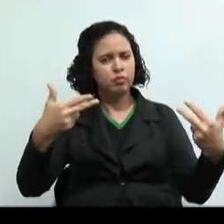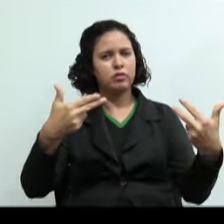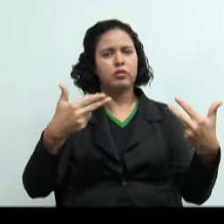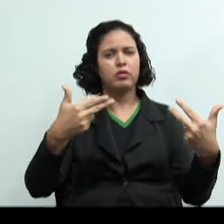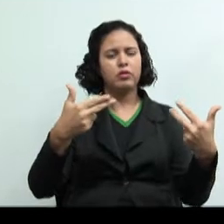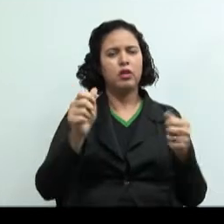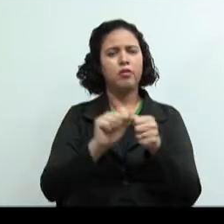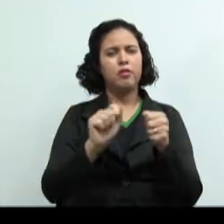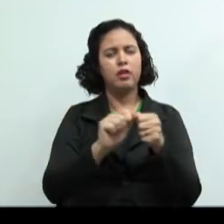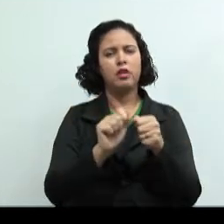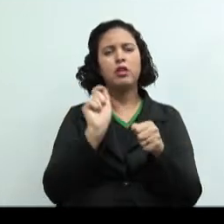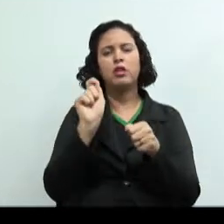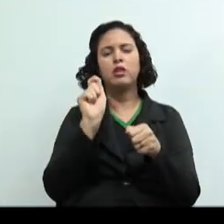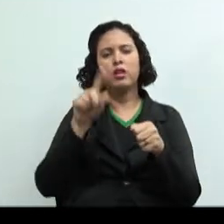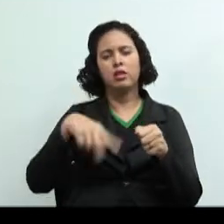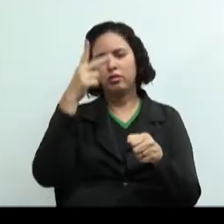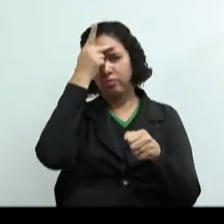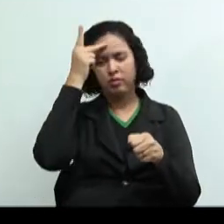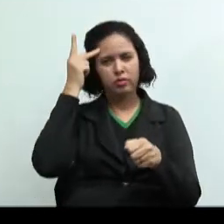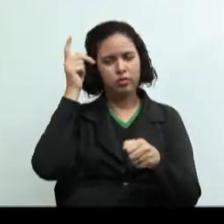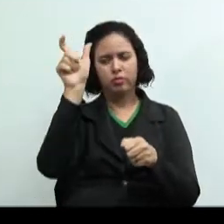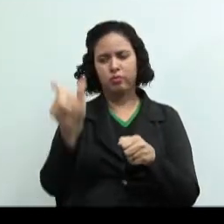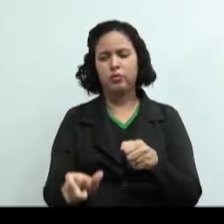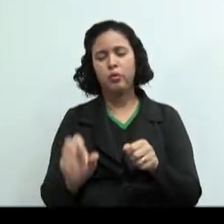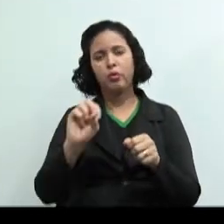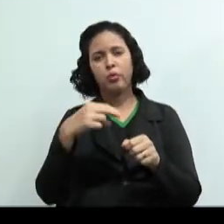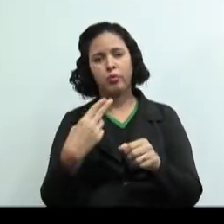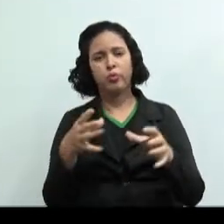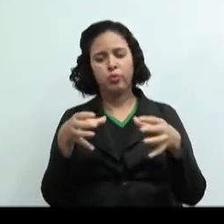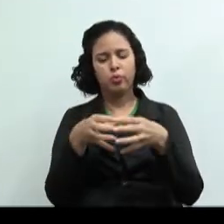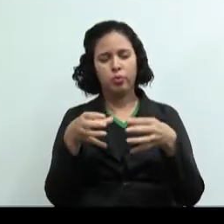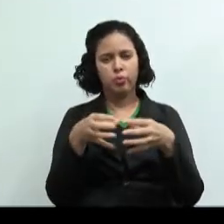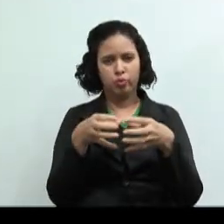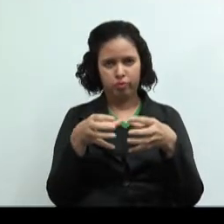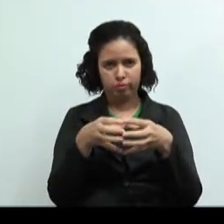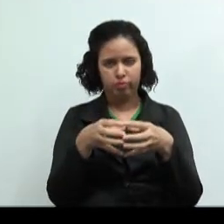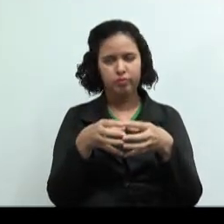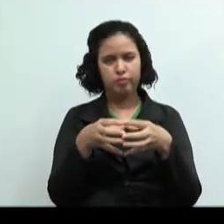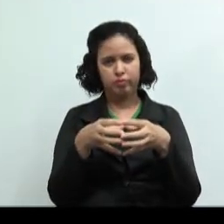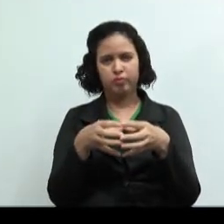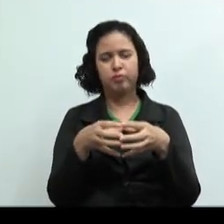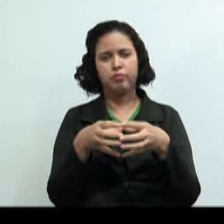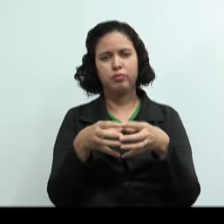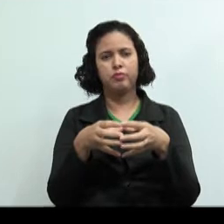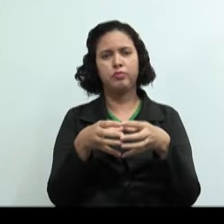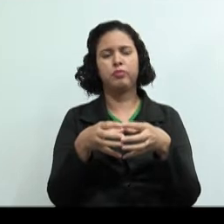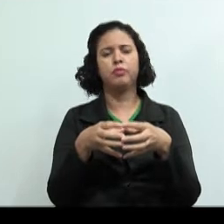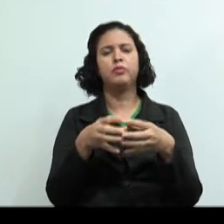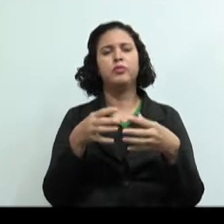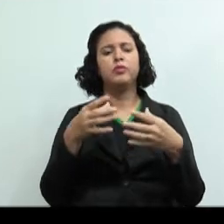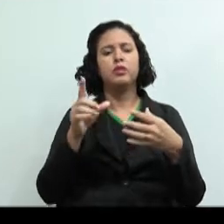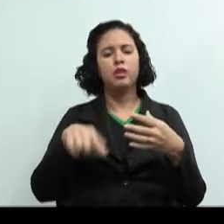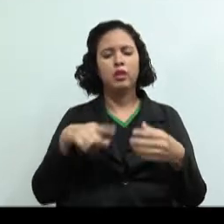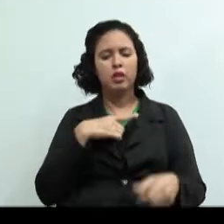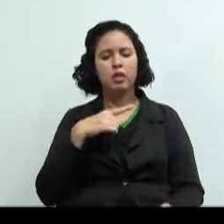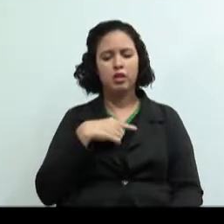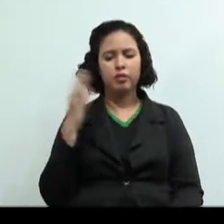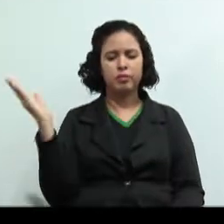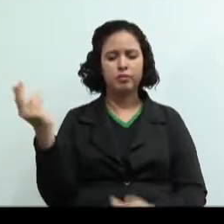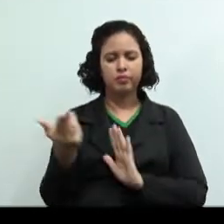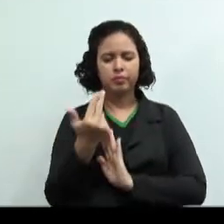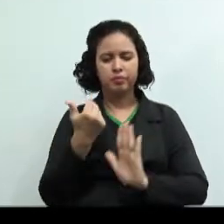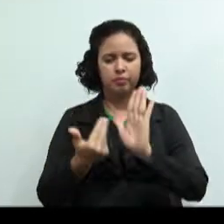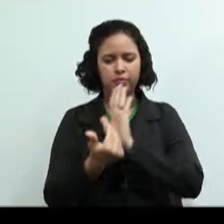pessoas ou grupos que raramente constituíam entidades jurídicas. Então, nós temos aí um desenho de uma